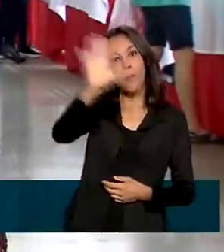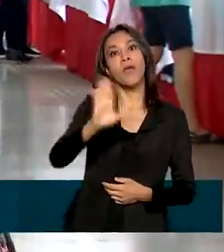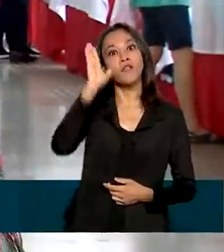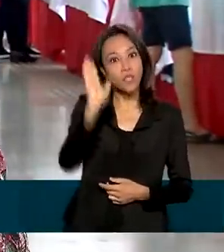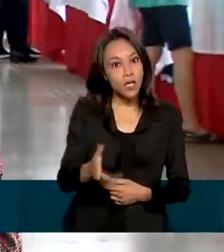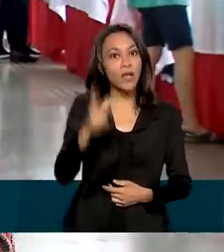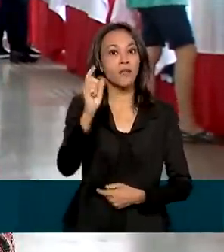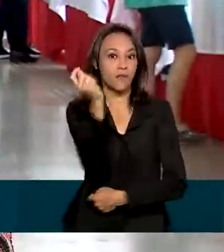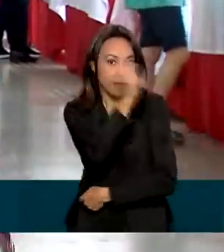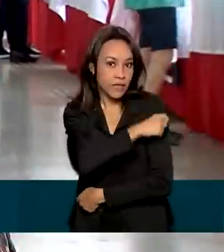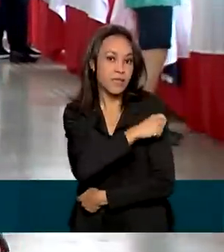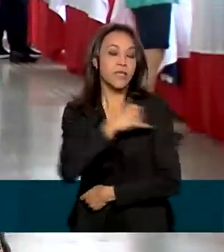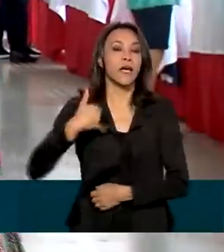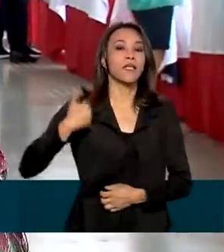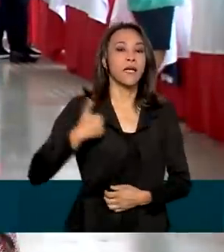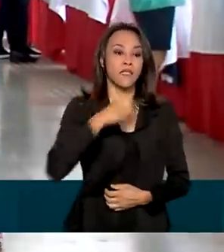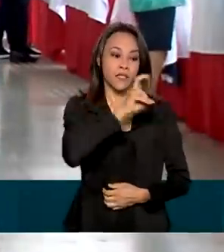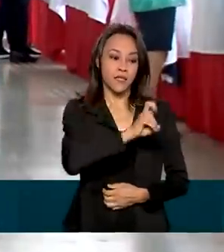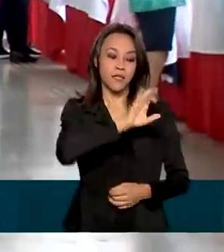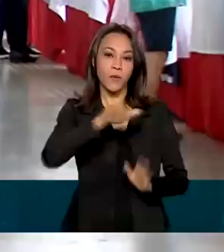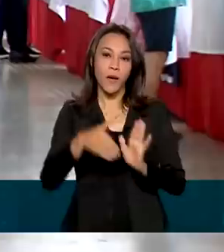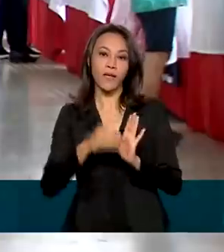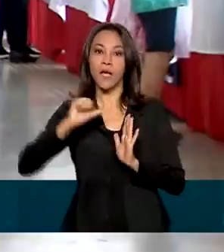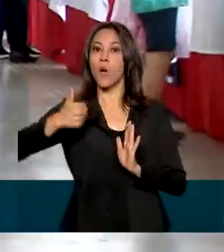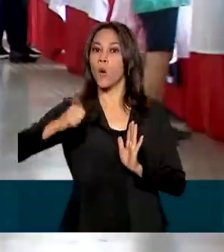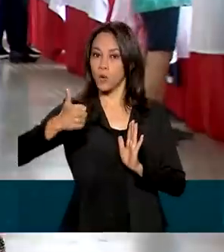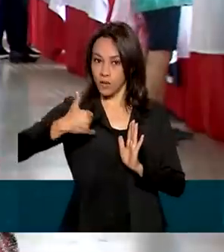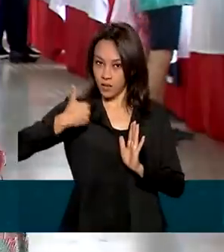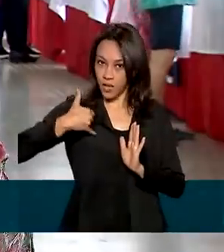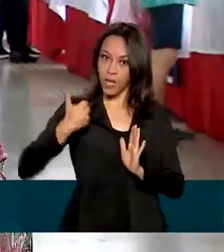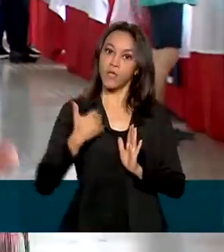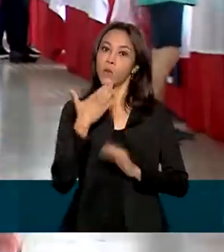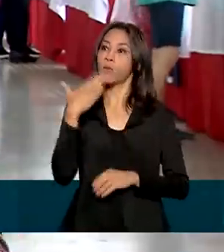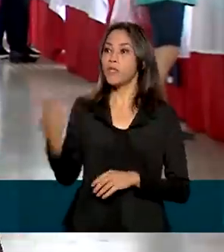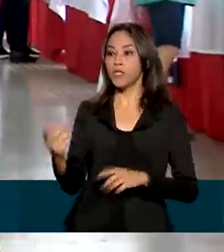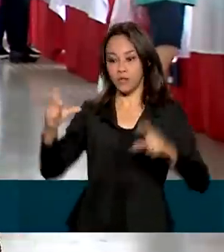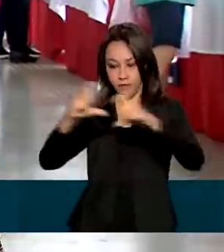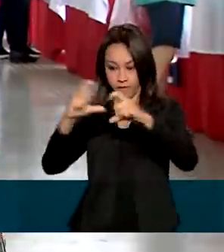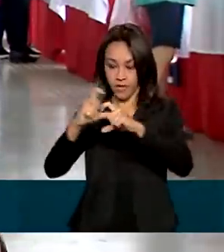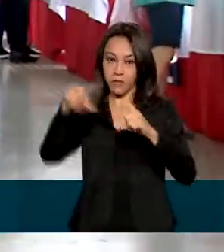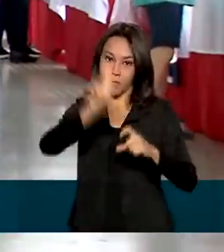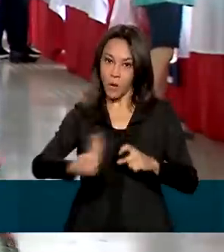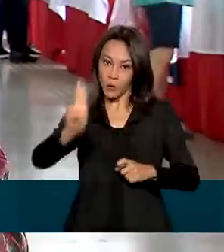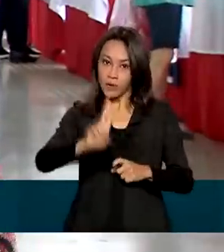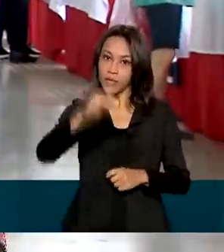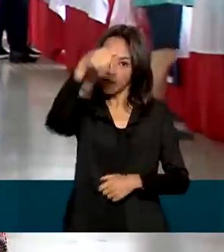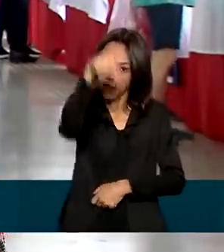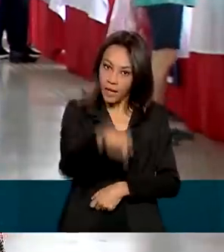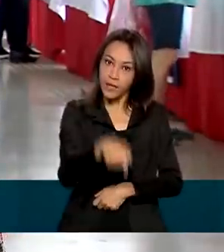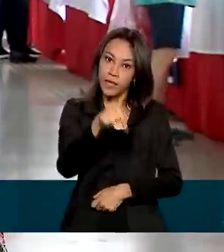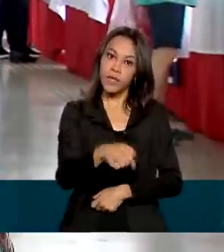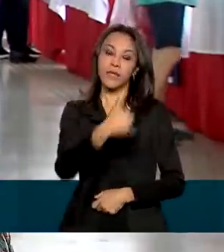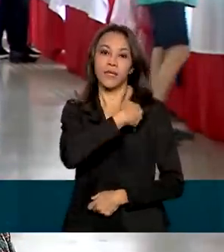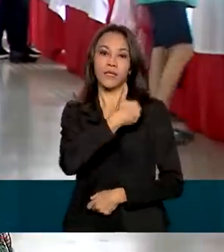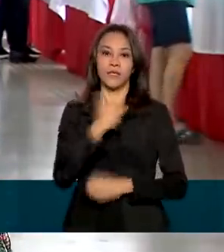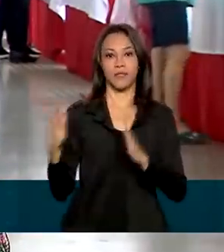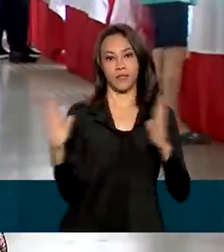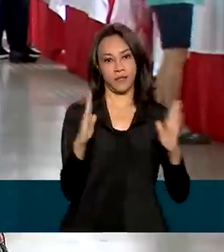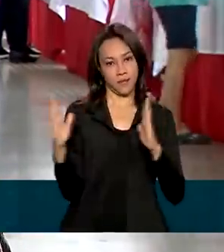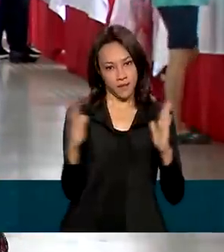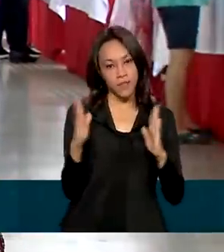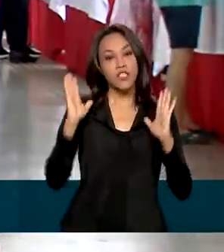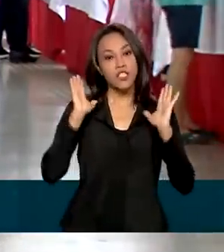5 a 11 anos. Aqui no Brasil, pedido da Pfizer para usar o imunizante nessa faixa etária foi